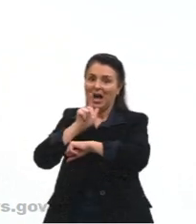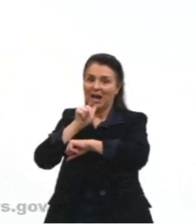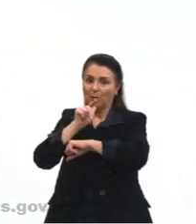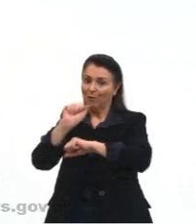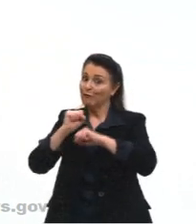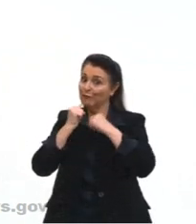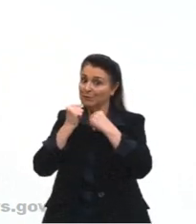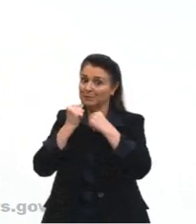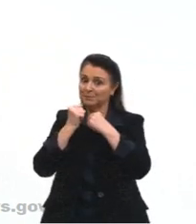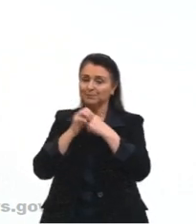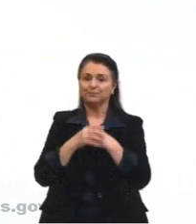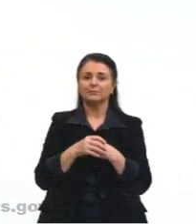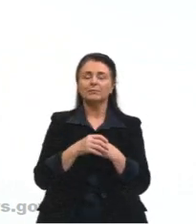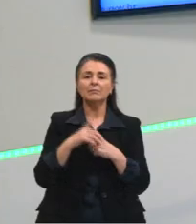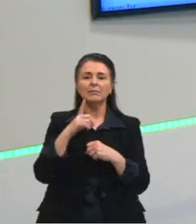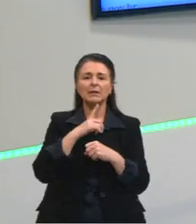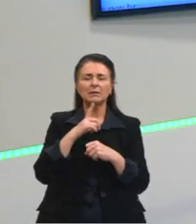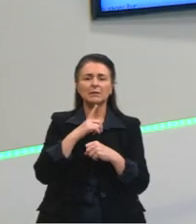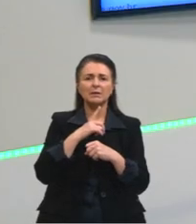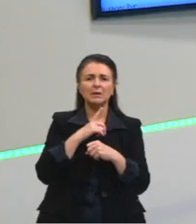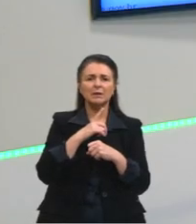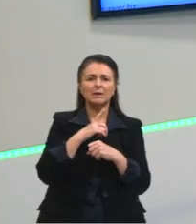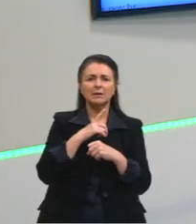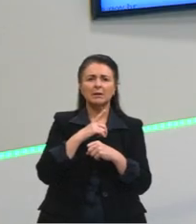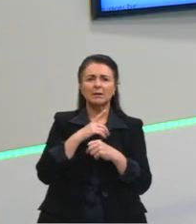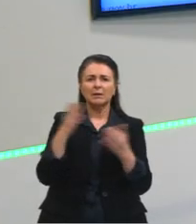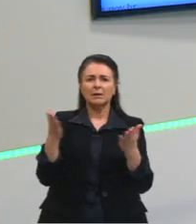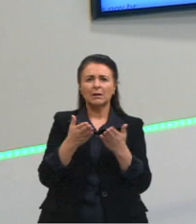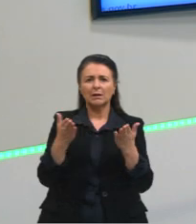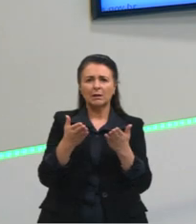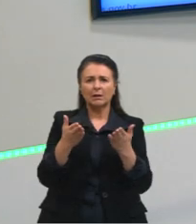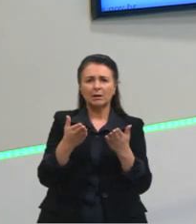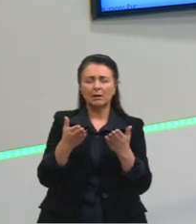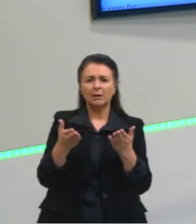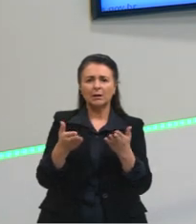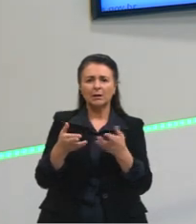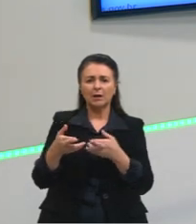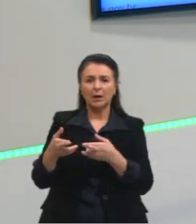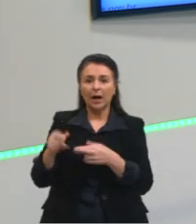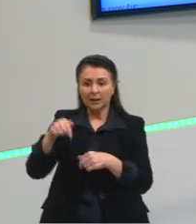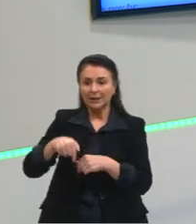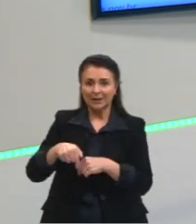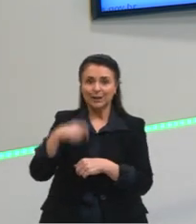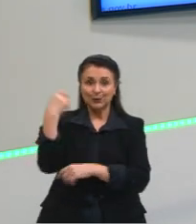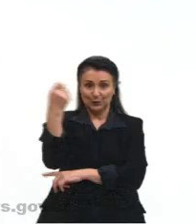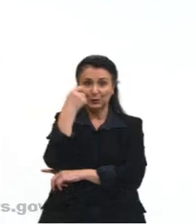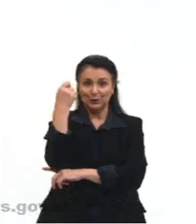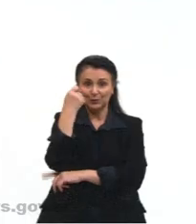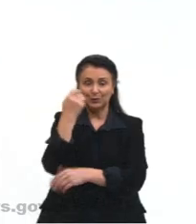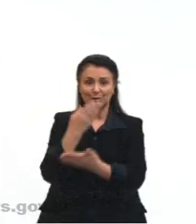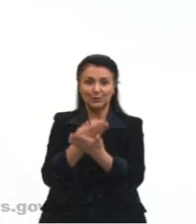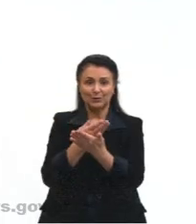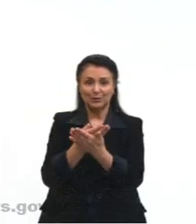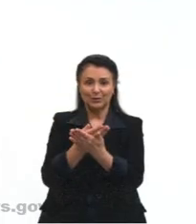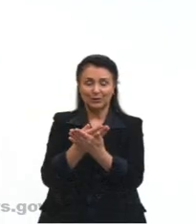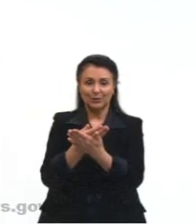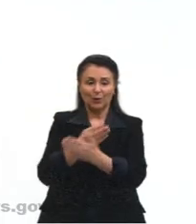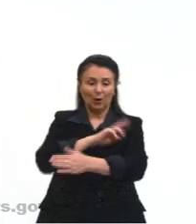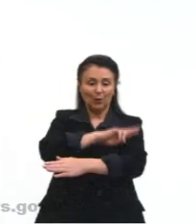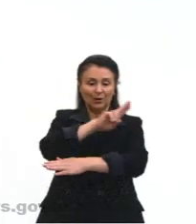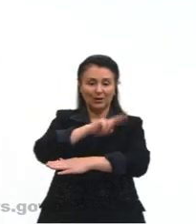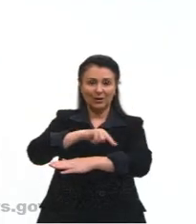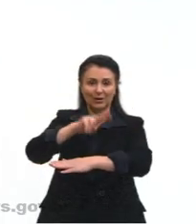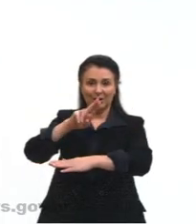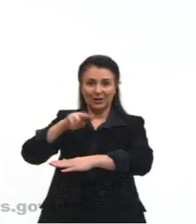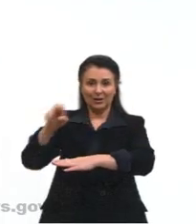Então, nós temos essa formação aí. E aí entramos no bom e velho Rio Grande do Sul, né. Então, o Rio Grande do Sul, ó,